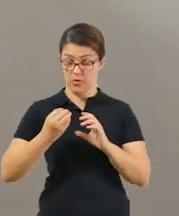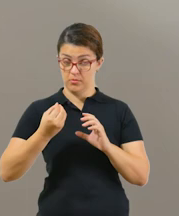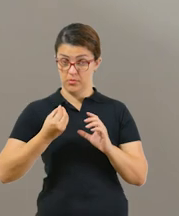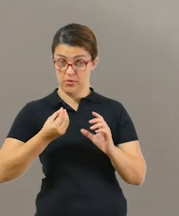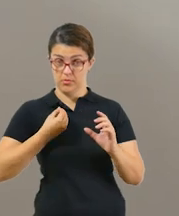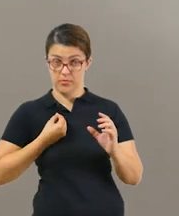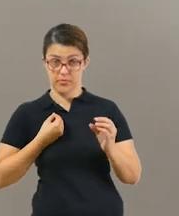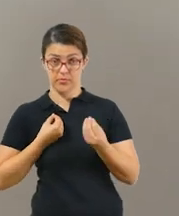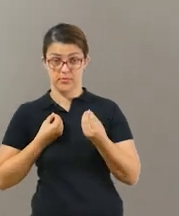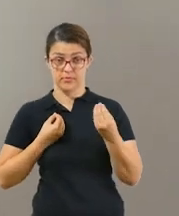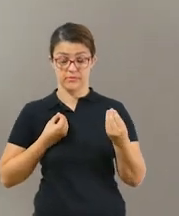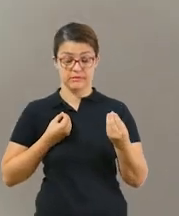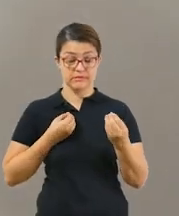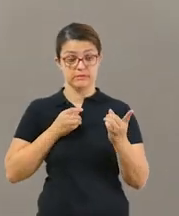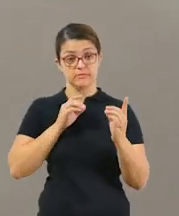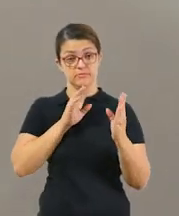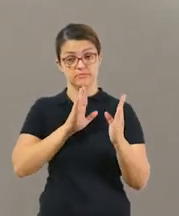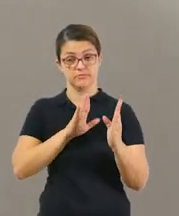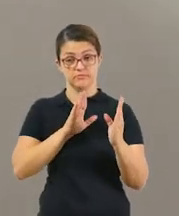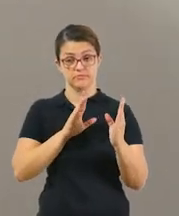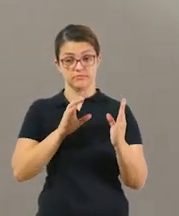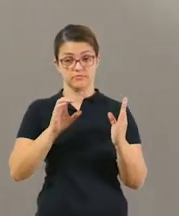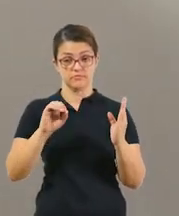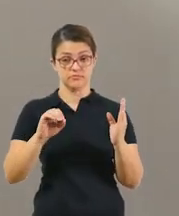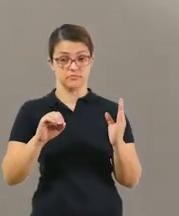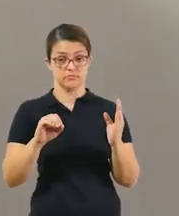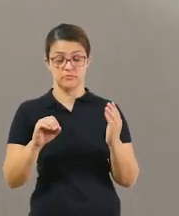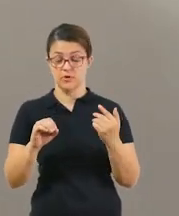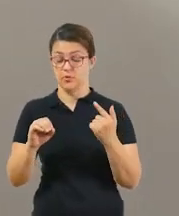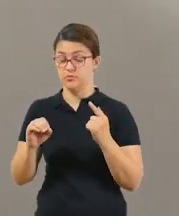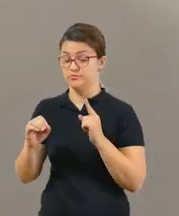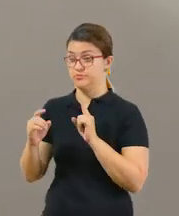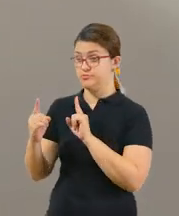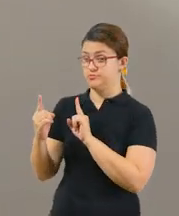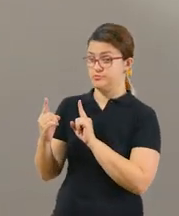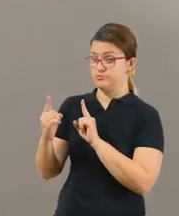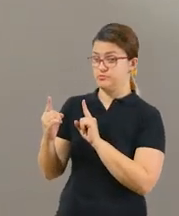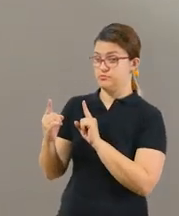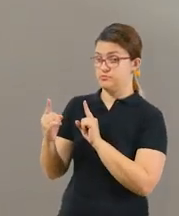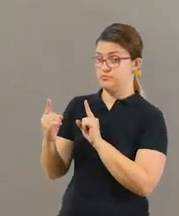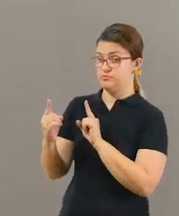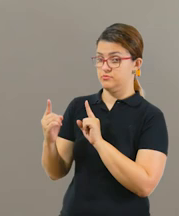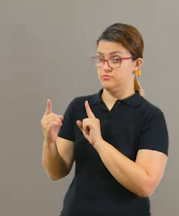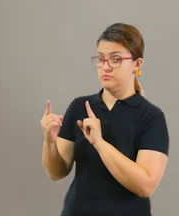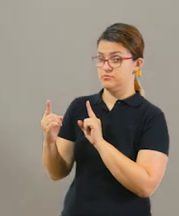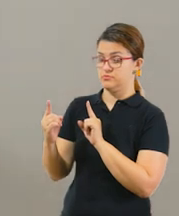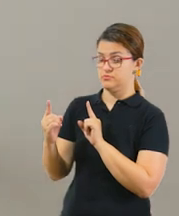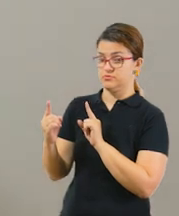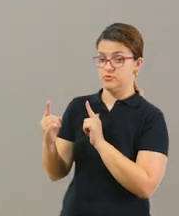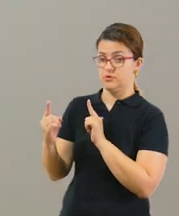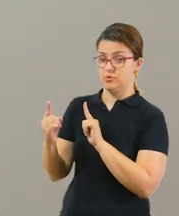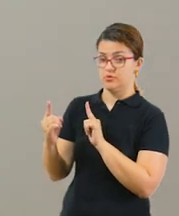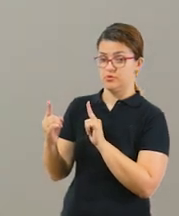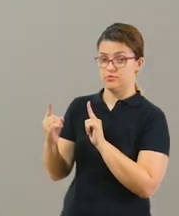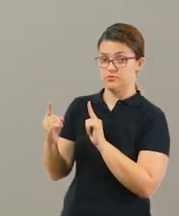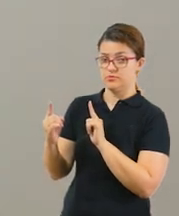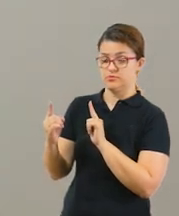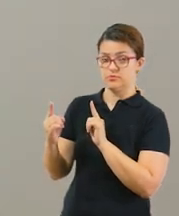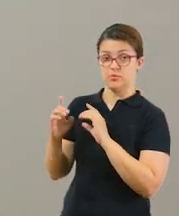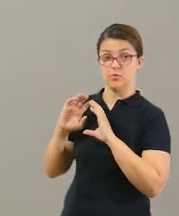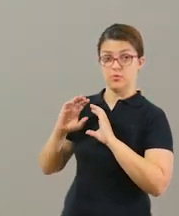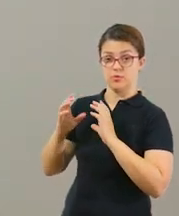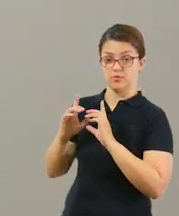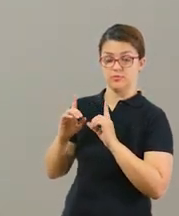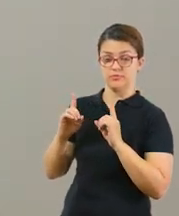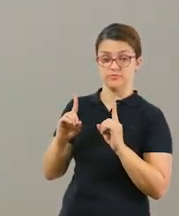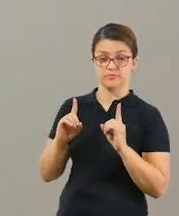segura uma bolinha. Então, se eu estivesse com uma pessoa na minha frente, eu ia ficar com a bolinha com a mão direita e quem estava na minha frente ia ficar